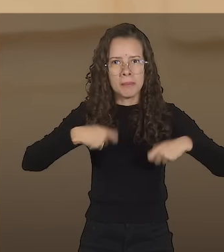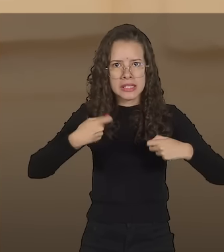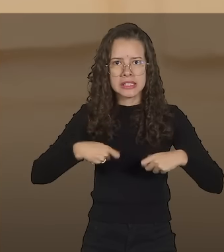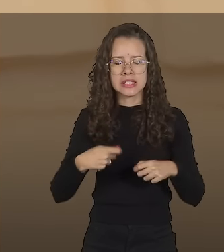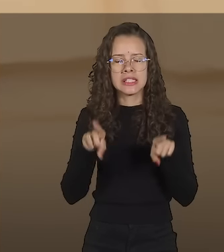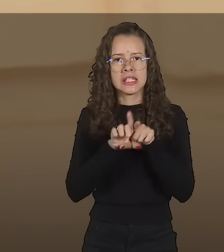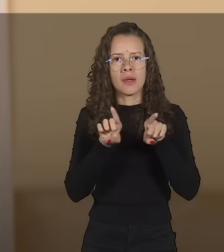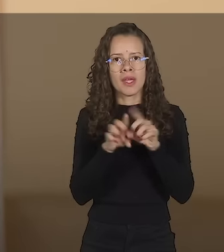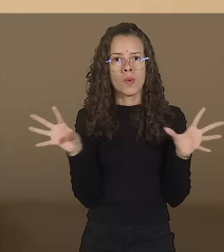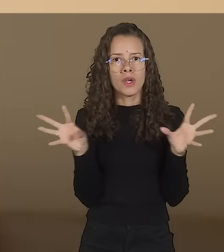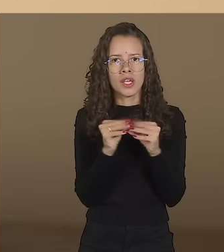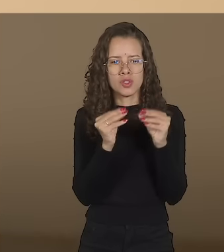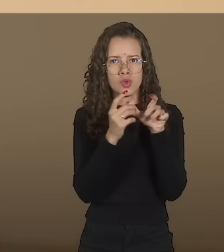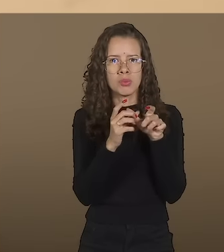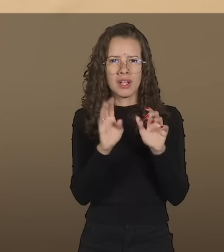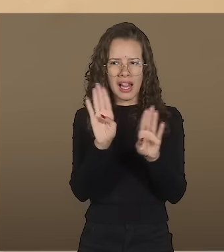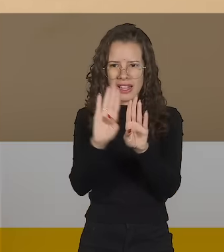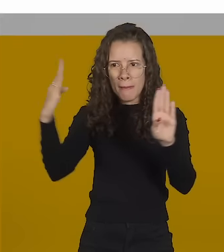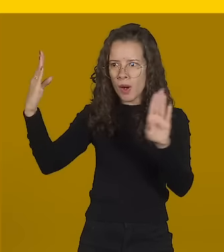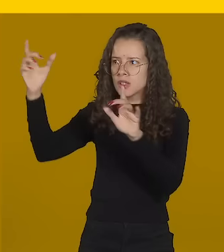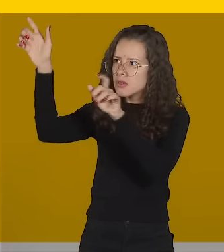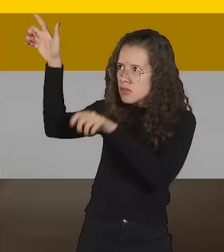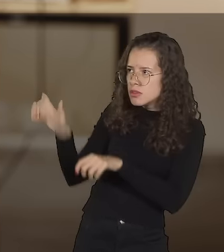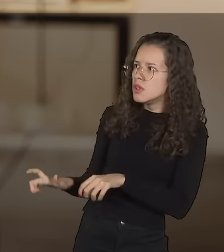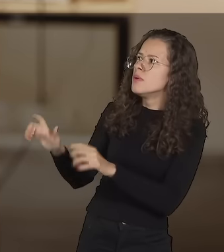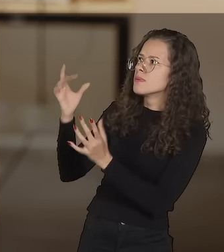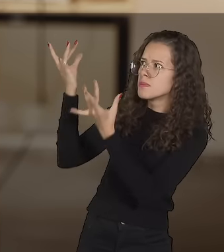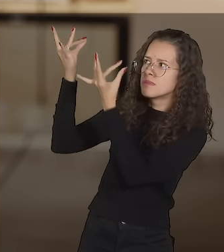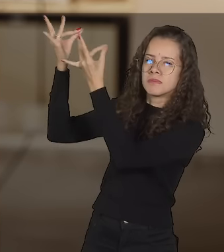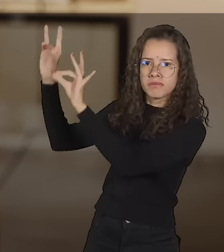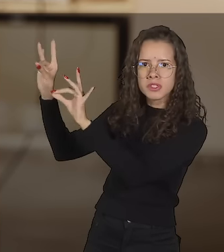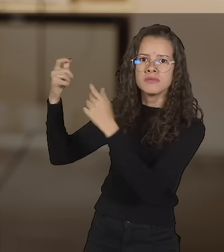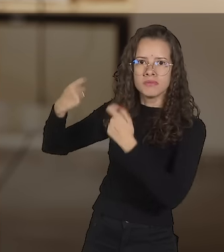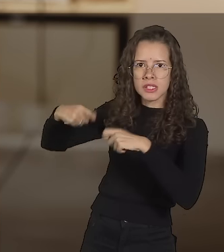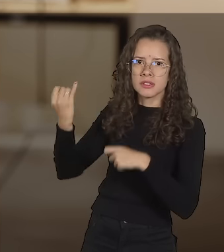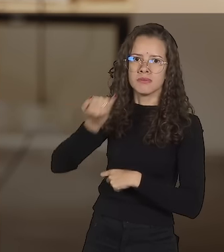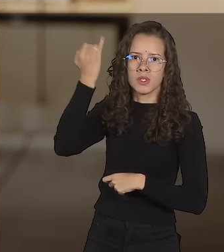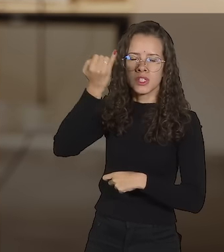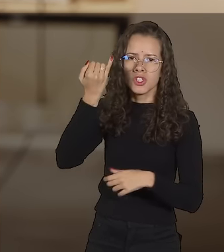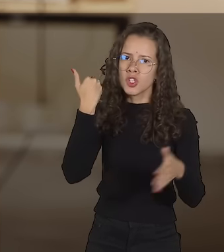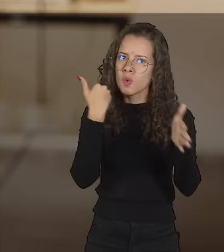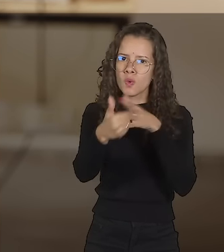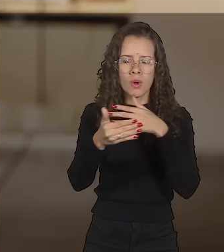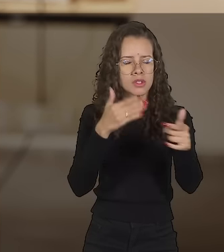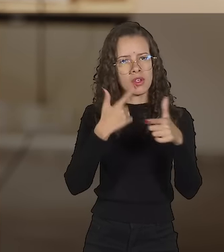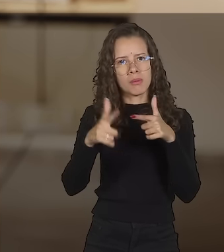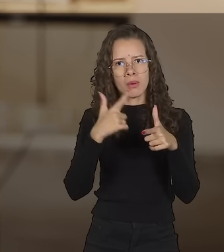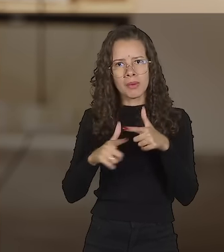afixado na porta da sessão em local visível. Qualquer problema na impressão deve ser comunicado